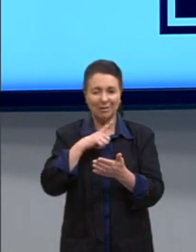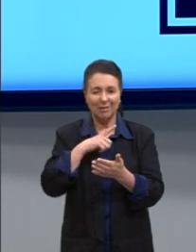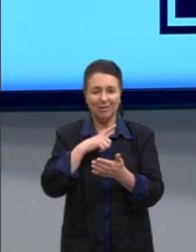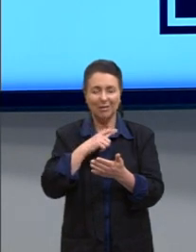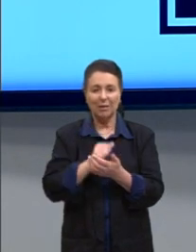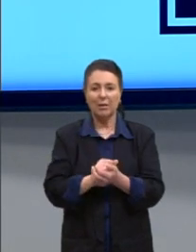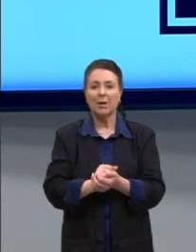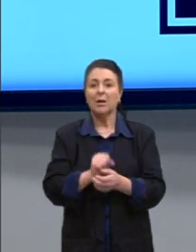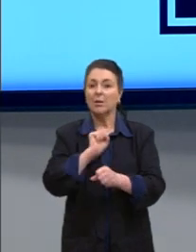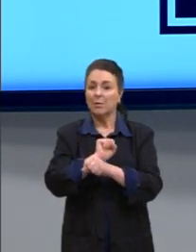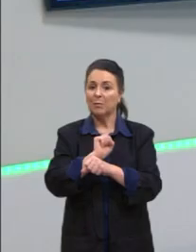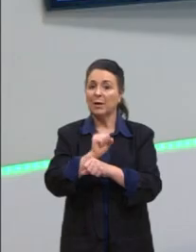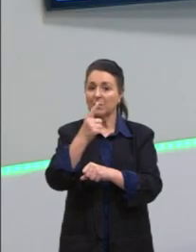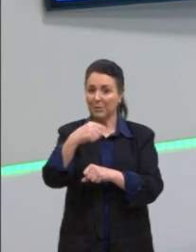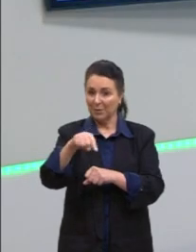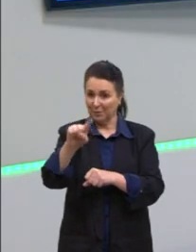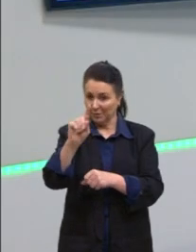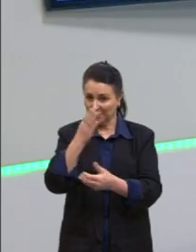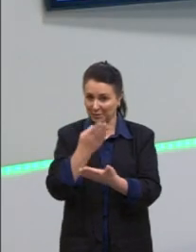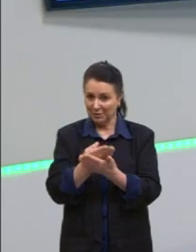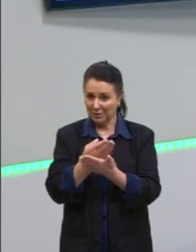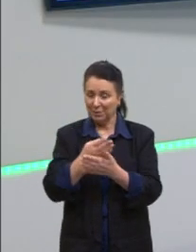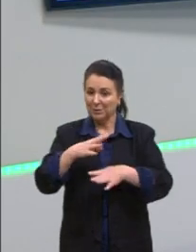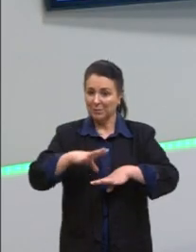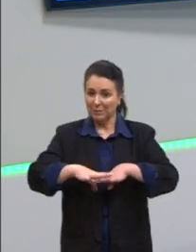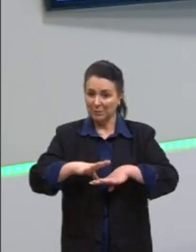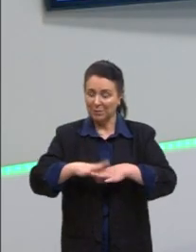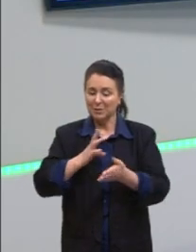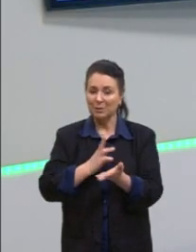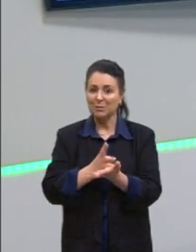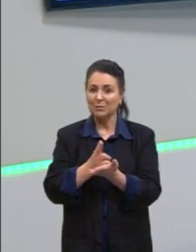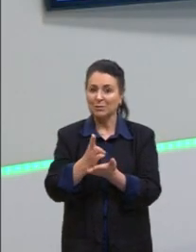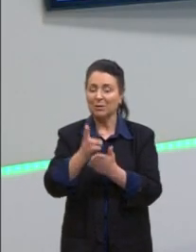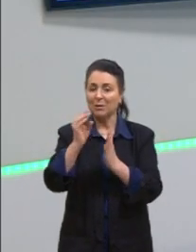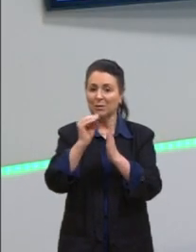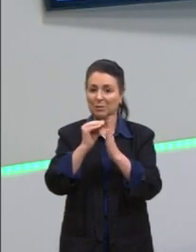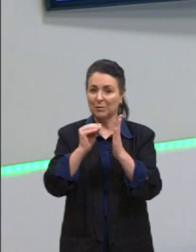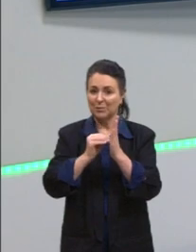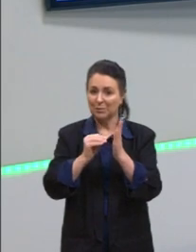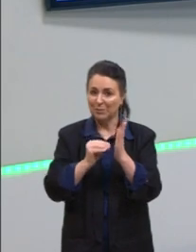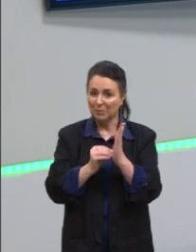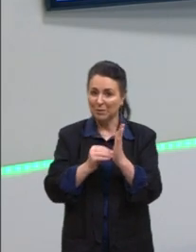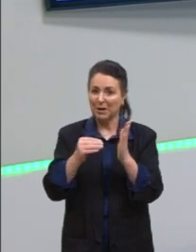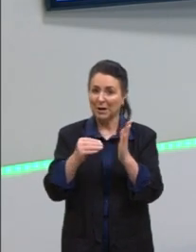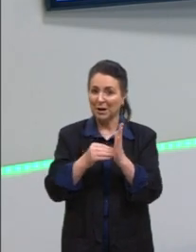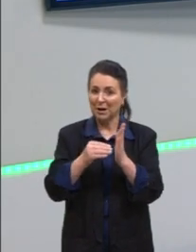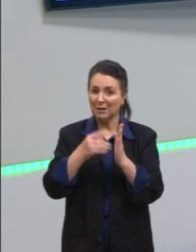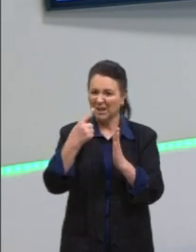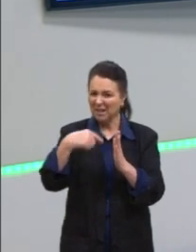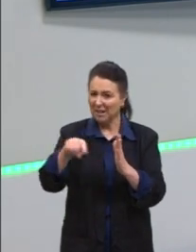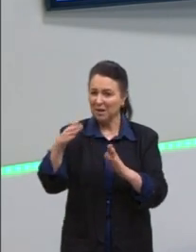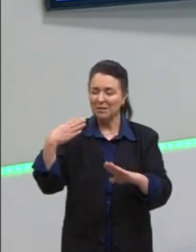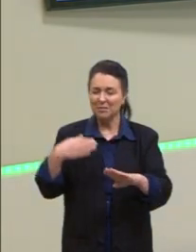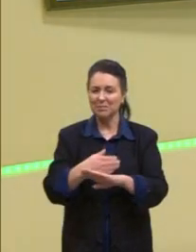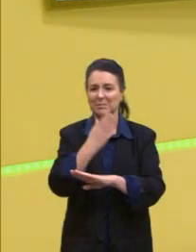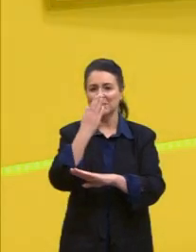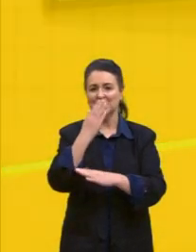Eu conto com vocês, gente, na próxima aula para a gente dar continuidade no conteúdo. Até lá! Partiu passar!